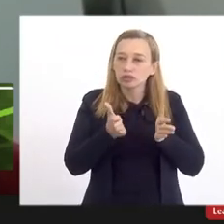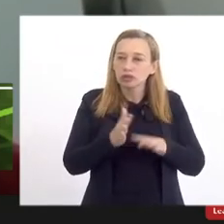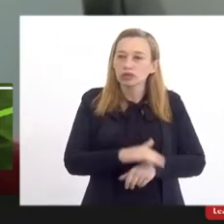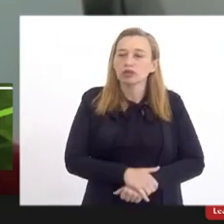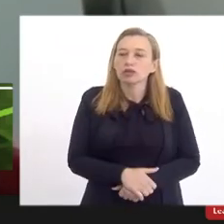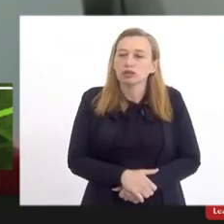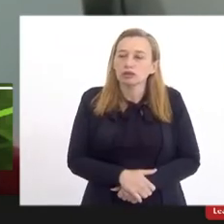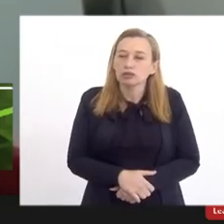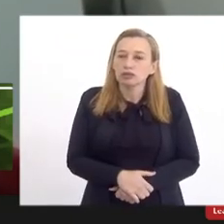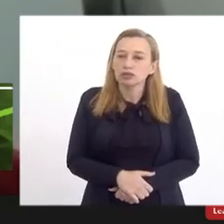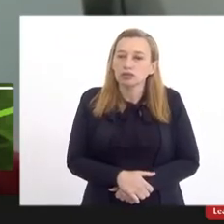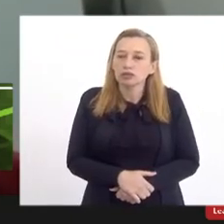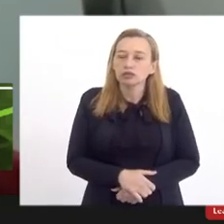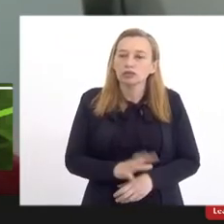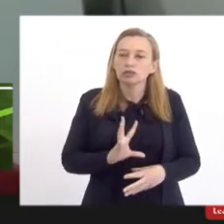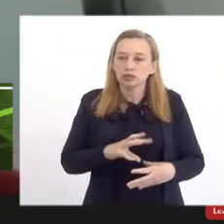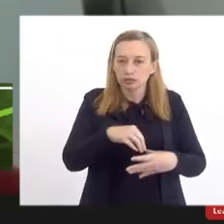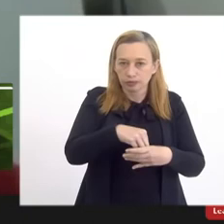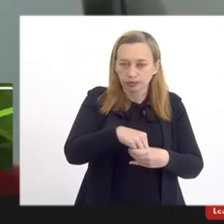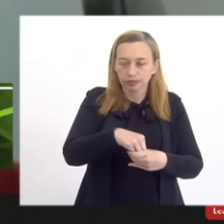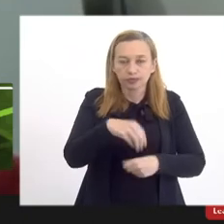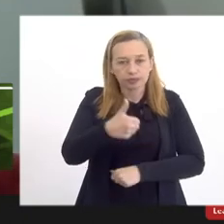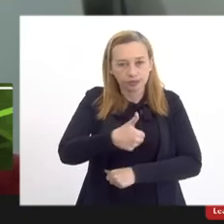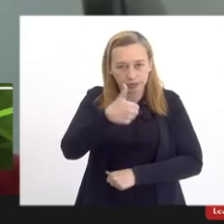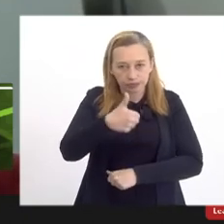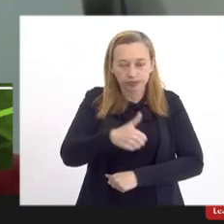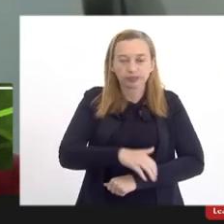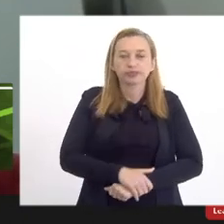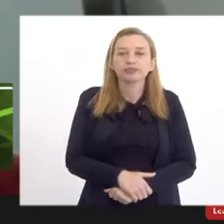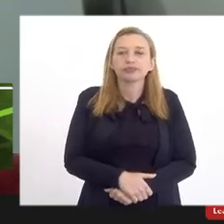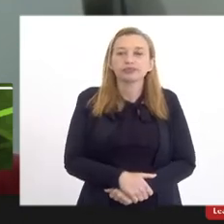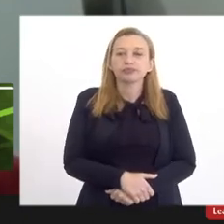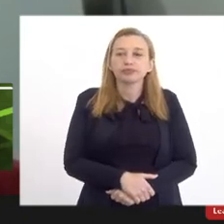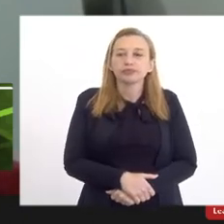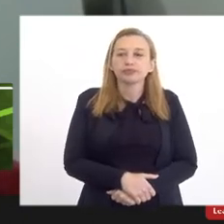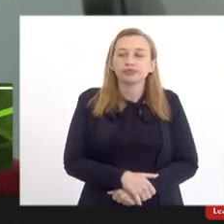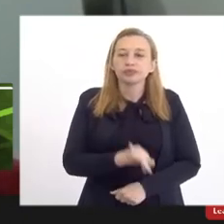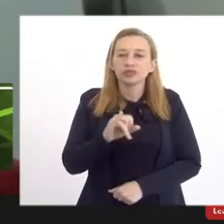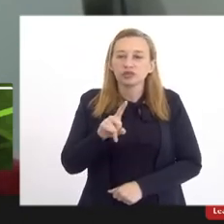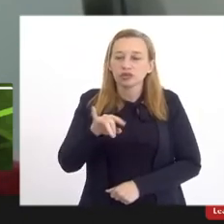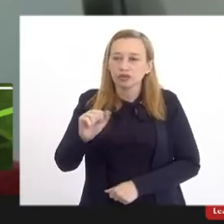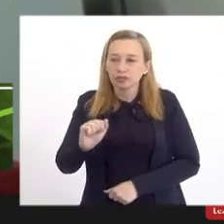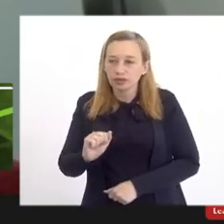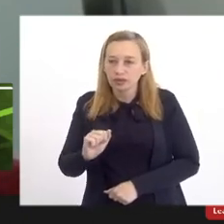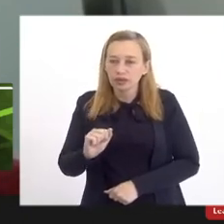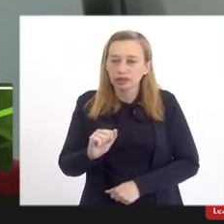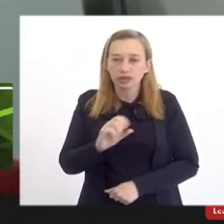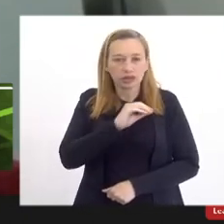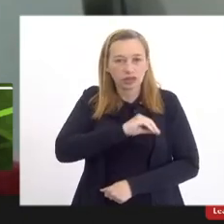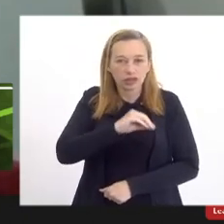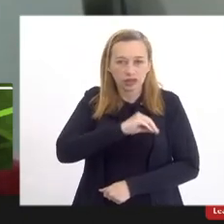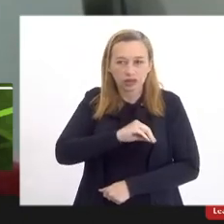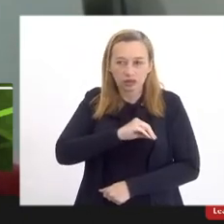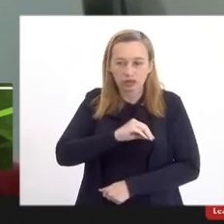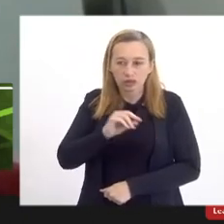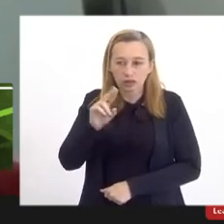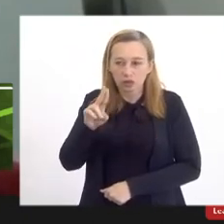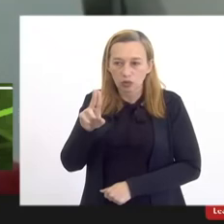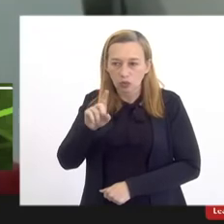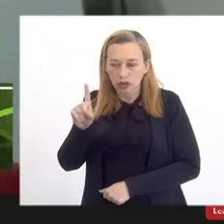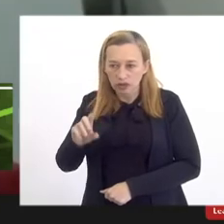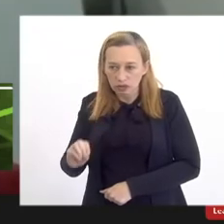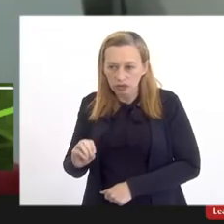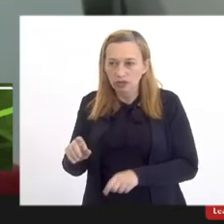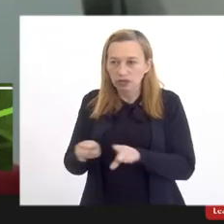com essa incorporação? Primeiro, isonomia salarial do servidor da UESO com os servidores da